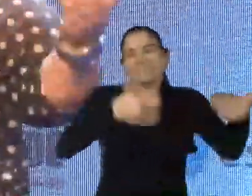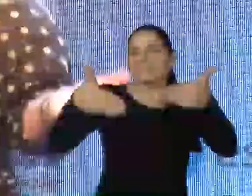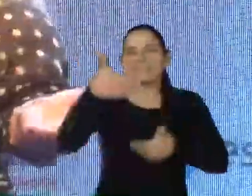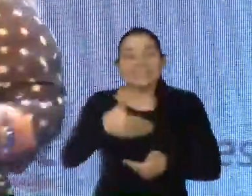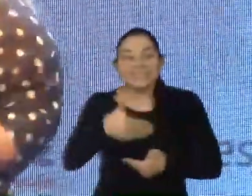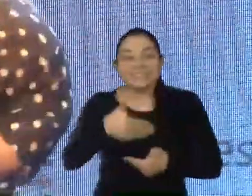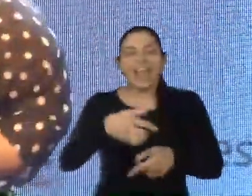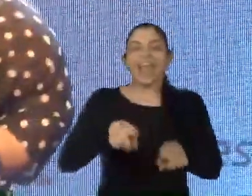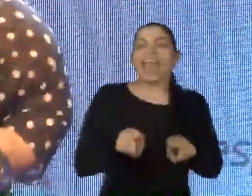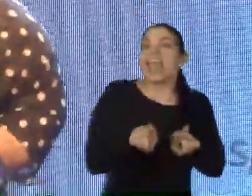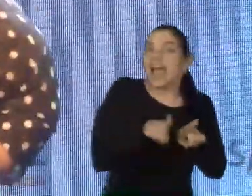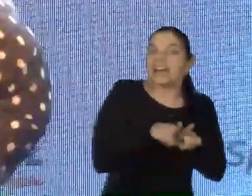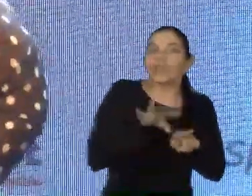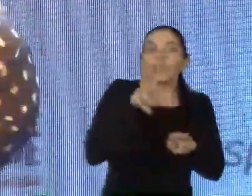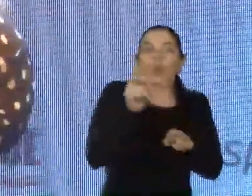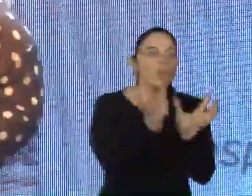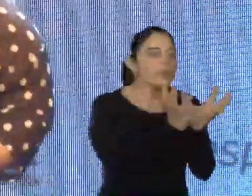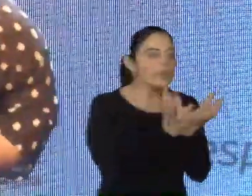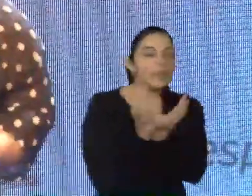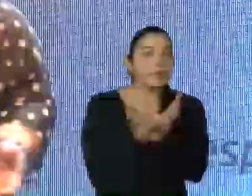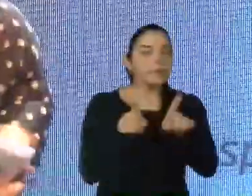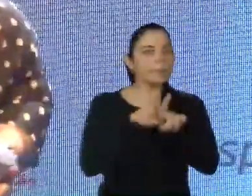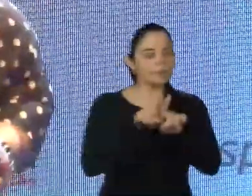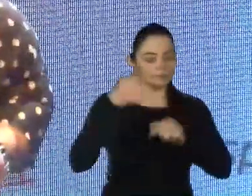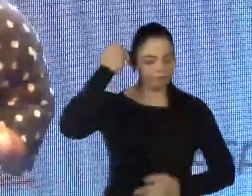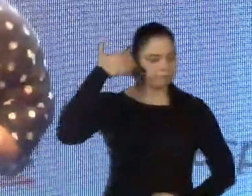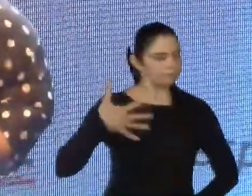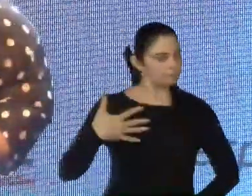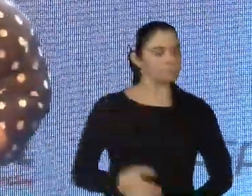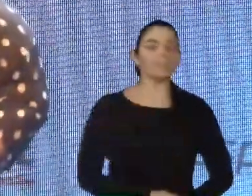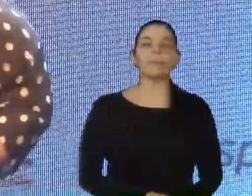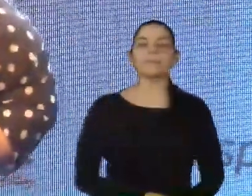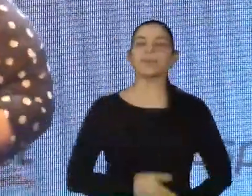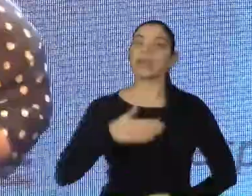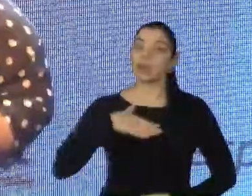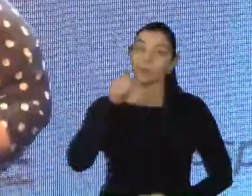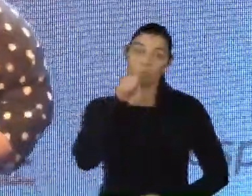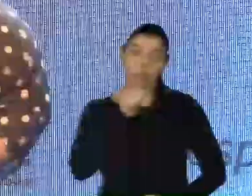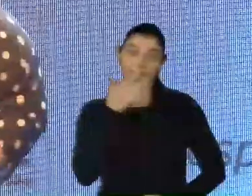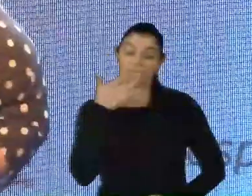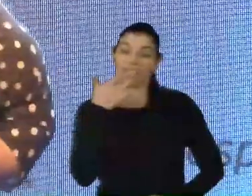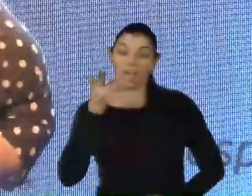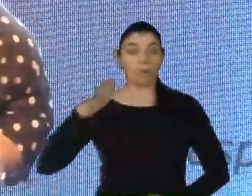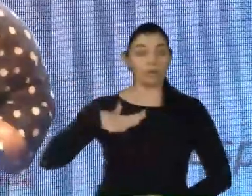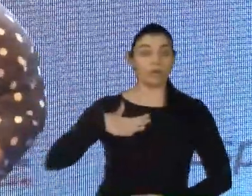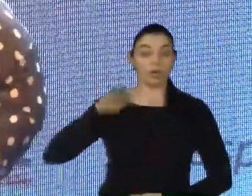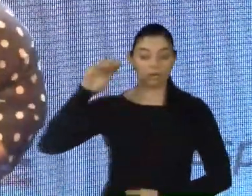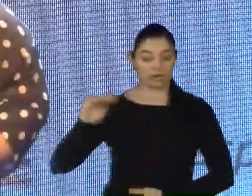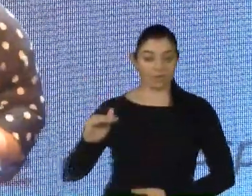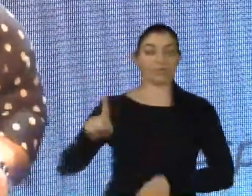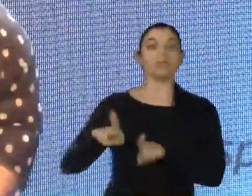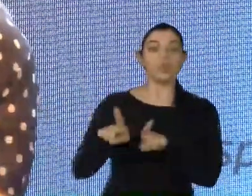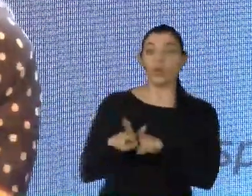Boa tarde a toda a equipe. Quero aproveitar para me descrever. Eu sou uma mulher branca, tenho nanismo, estou